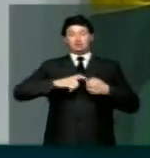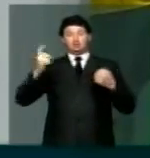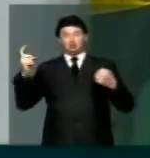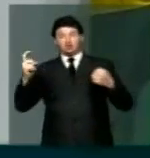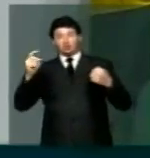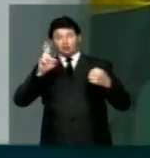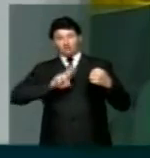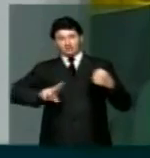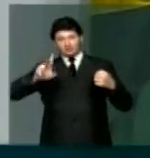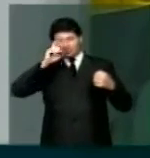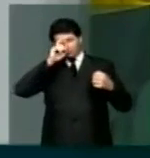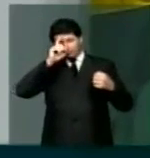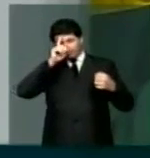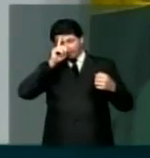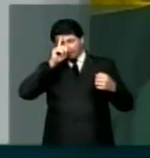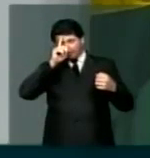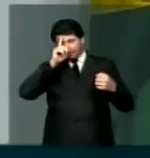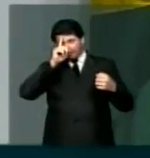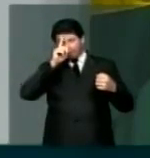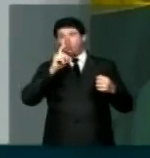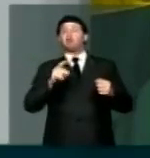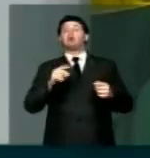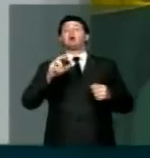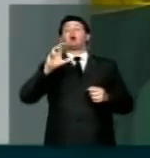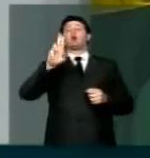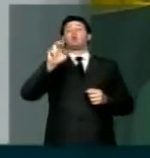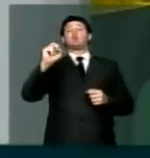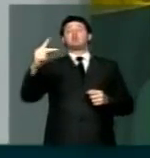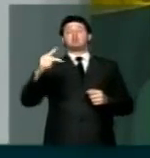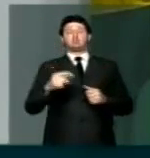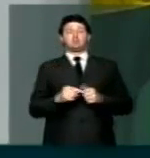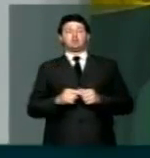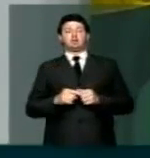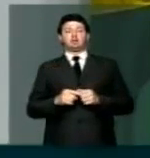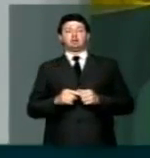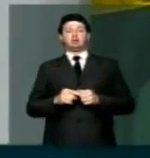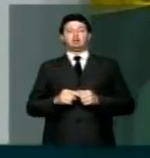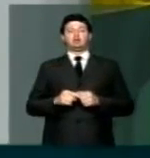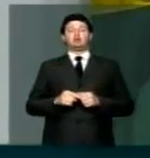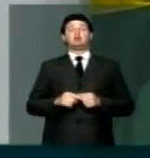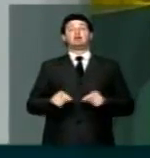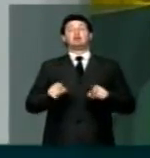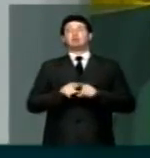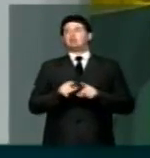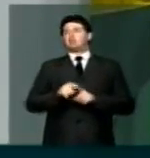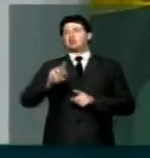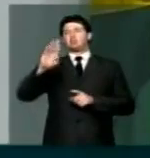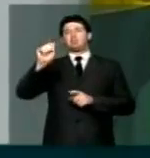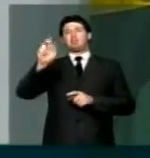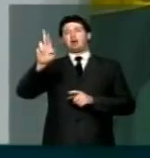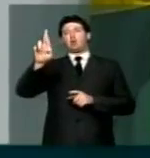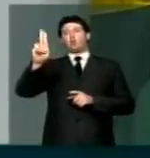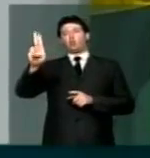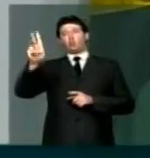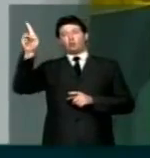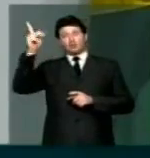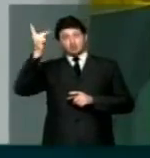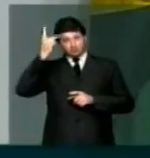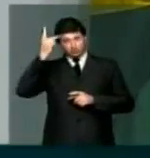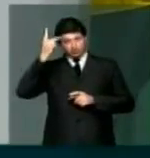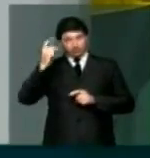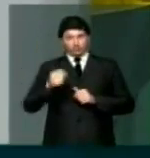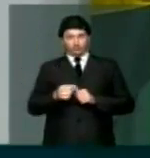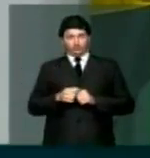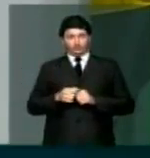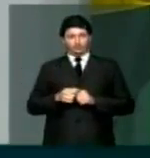universitários como o HU da USP e o hospital de face de Bauru em São Paulo,